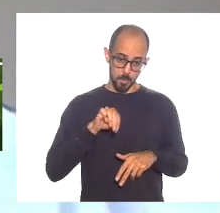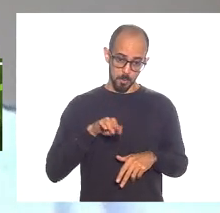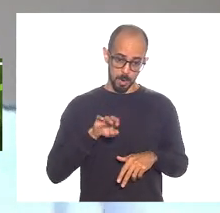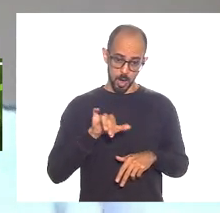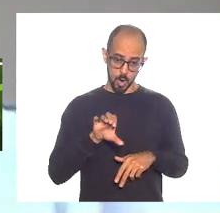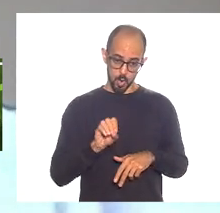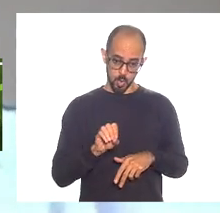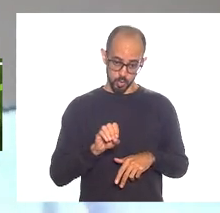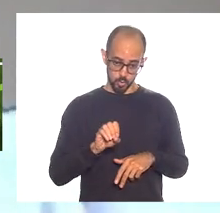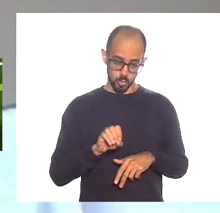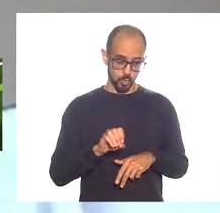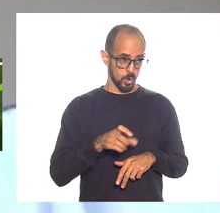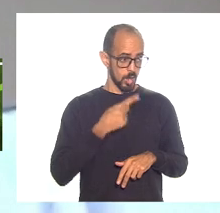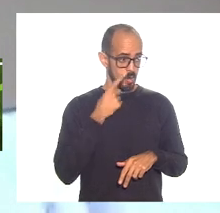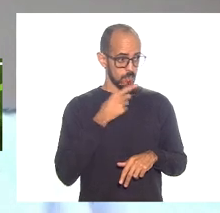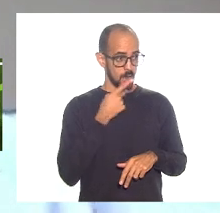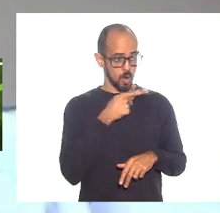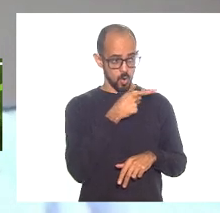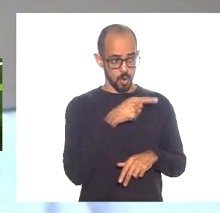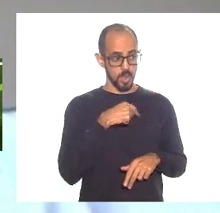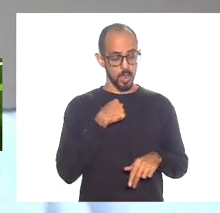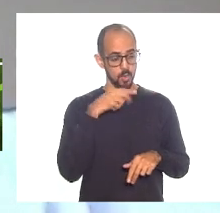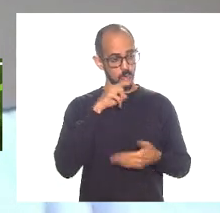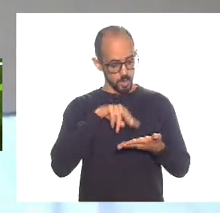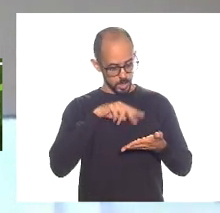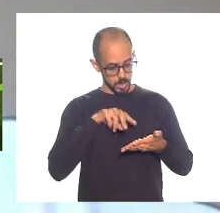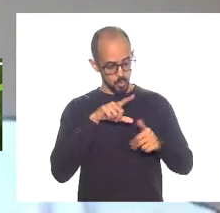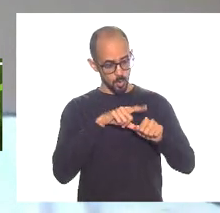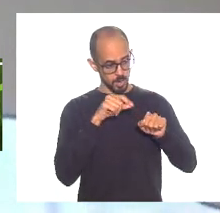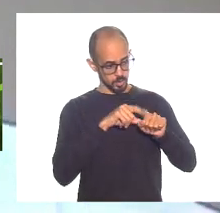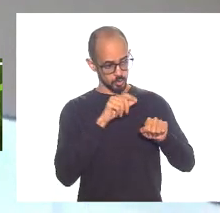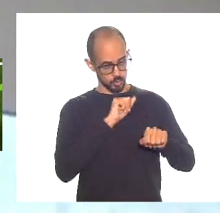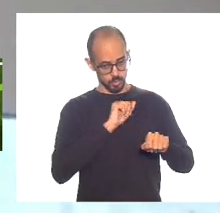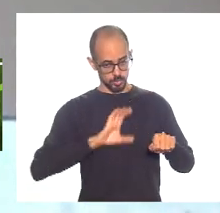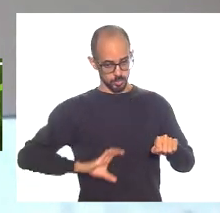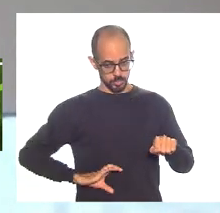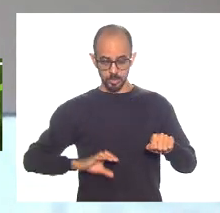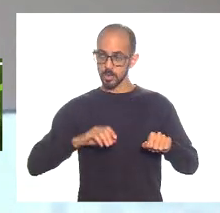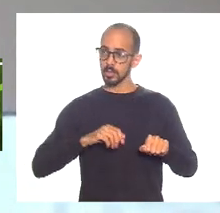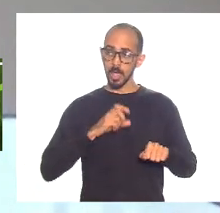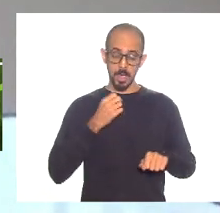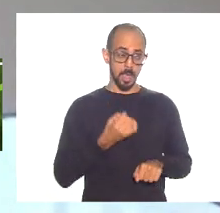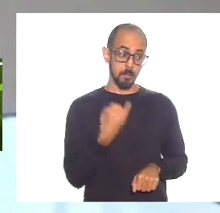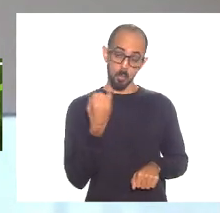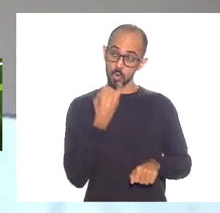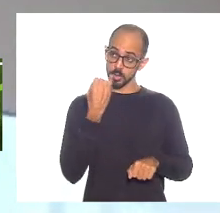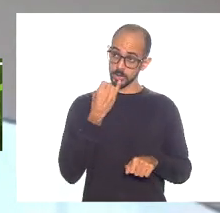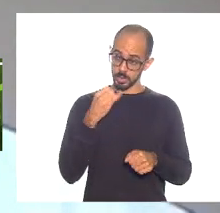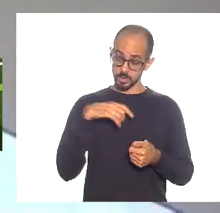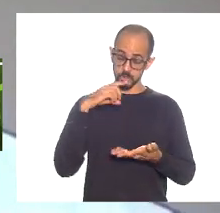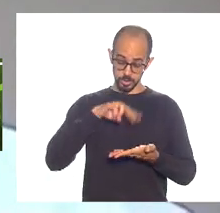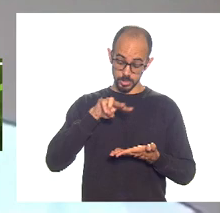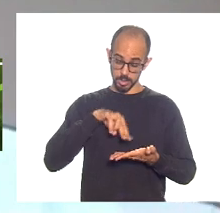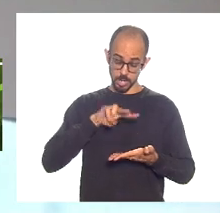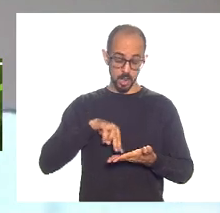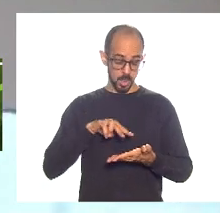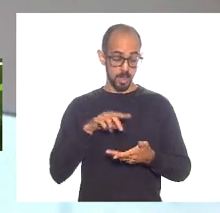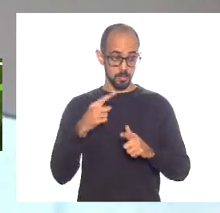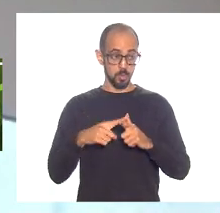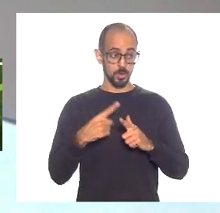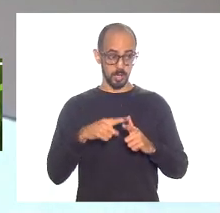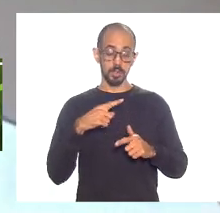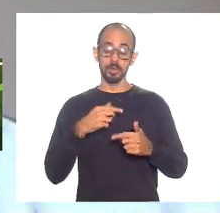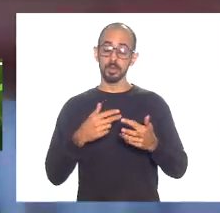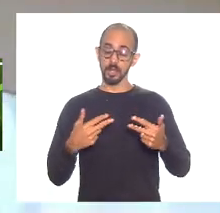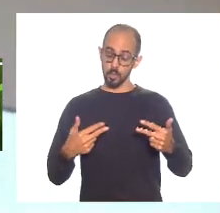à noite o artigo do André que a gente falou rapidamente para o WhatsApp acho que vale a pena o pessoal ler porque tem muitas reflexões importantes não só sobre a